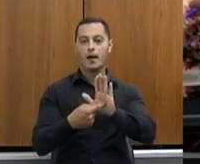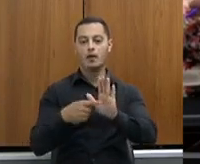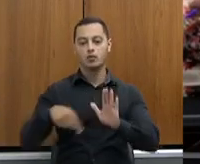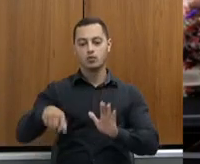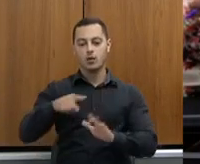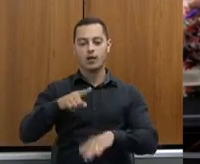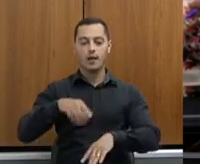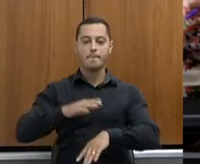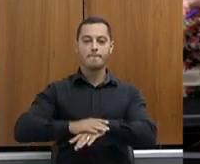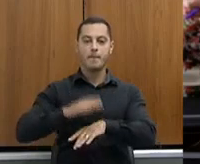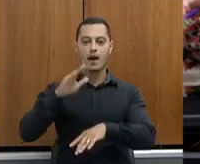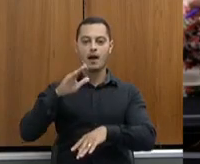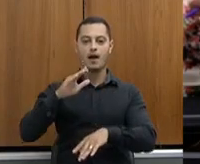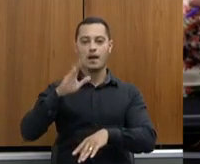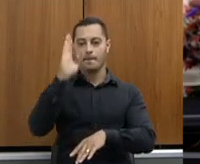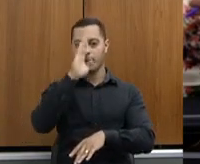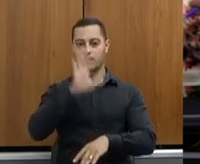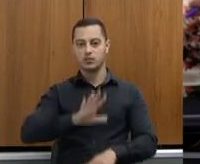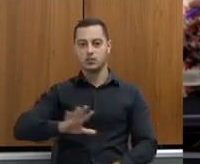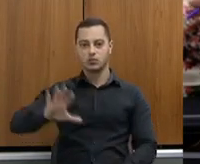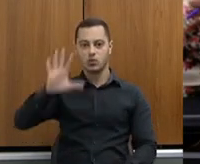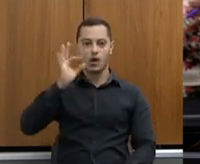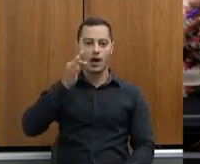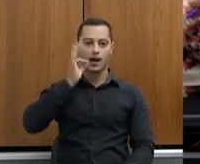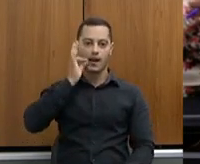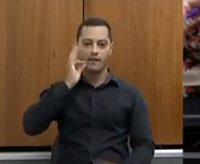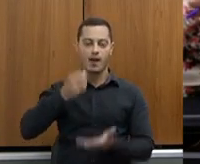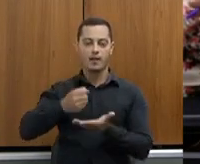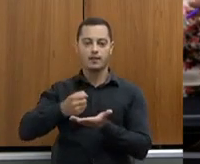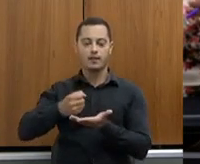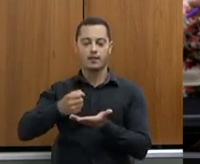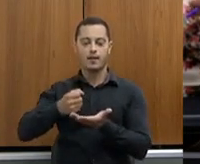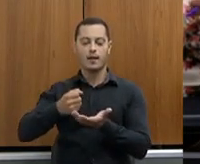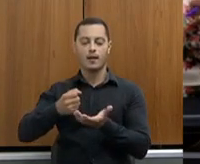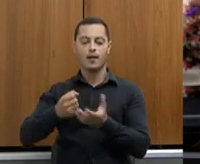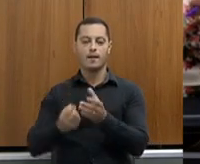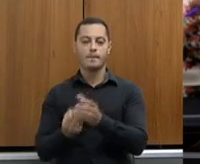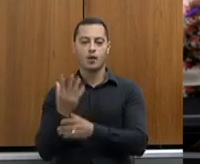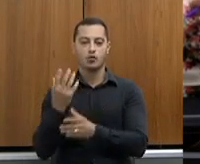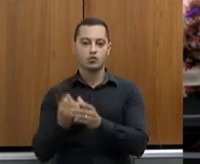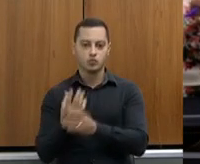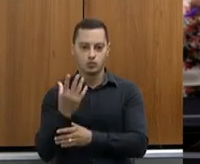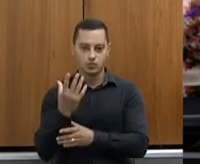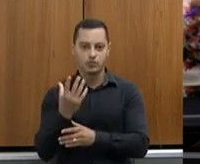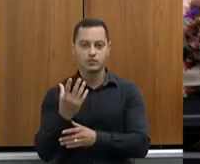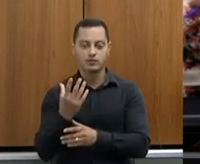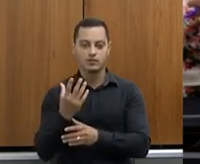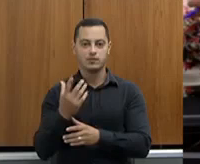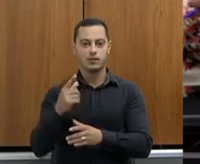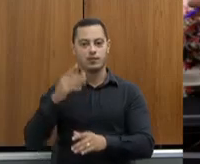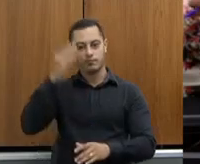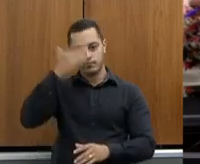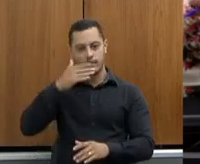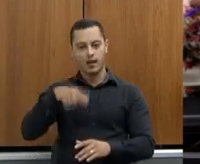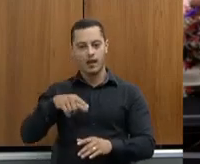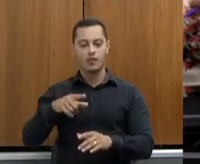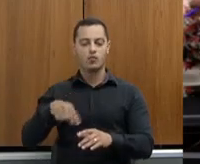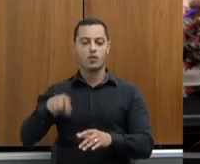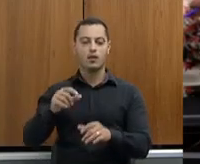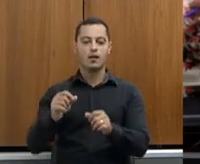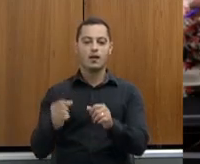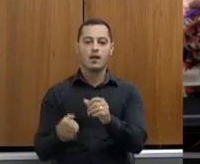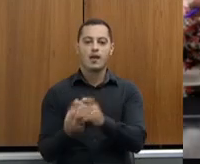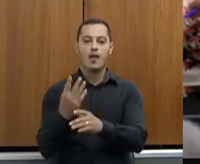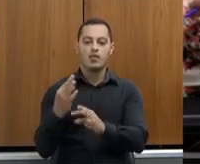Brasil, então é fundamental que a gente tenha protagonismo nessa questão da difusão de tecnologia e a Epamig nisso.